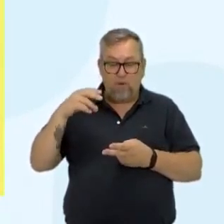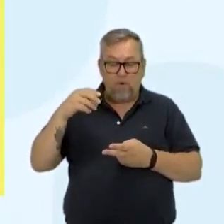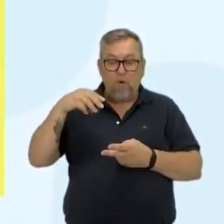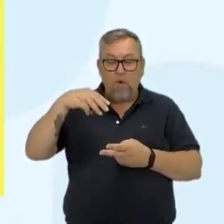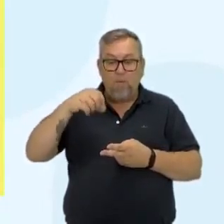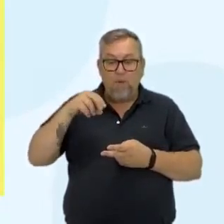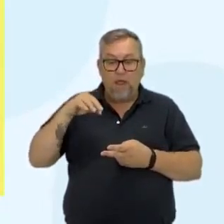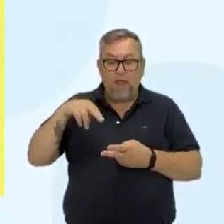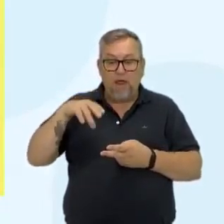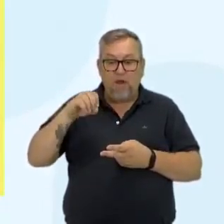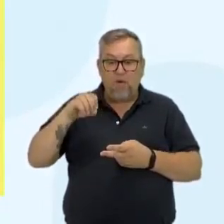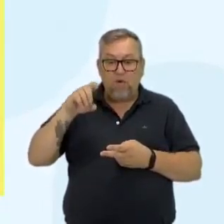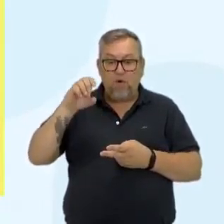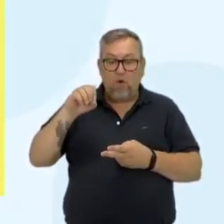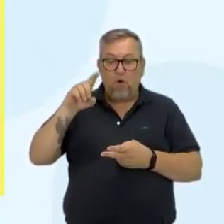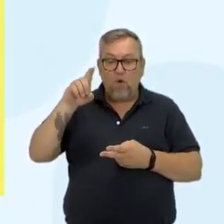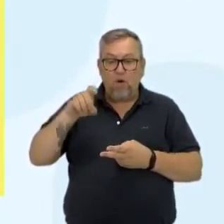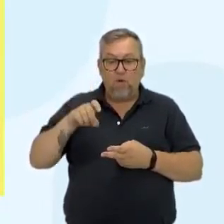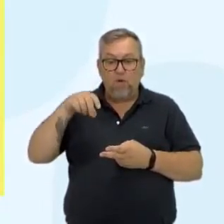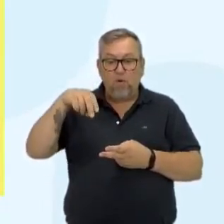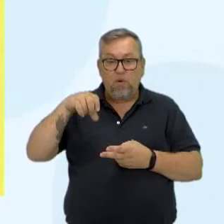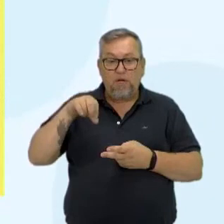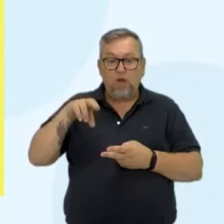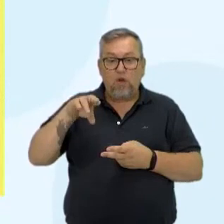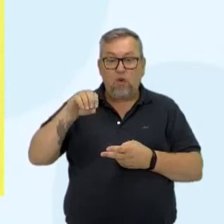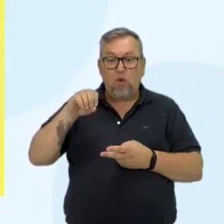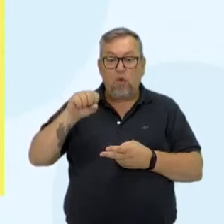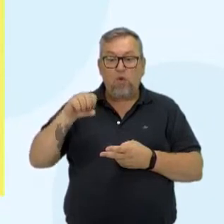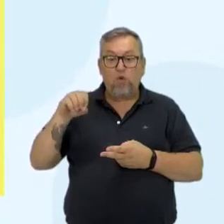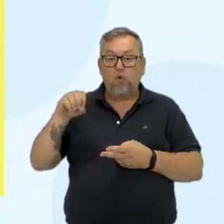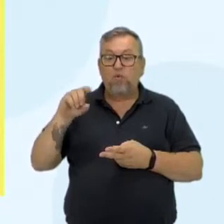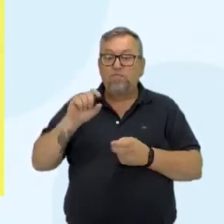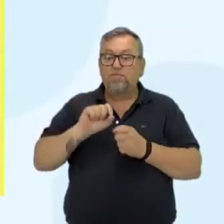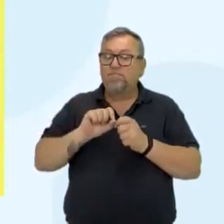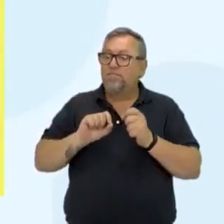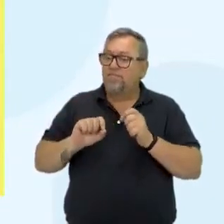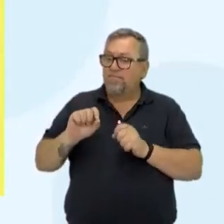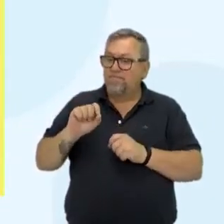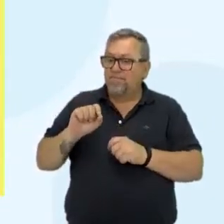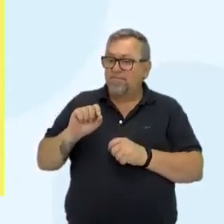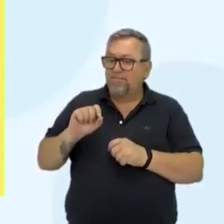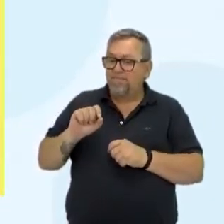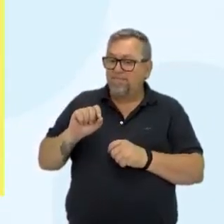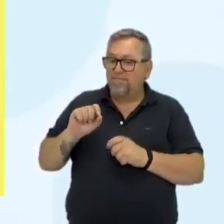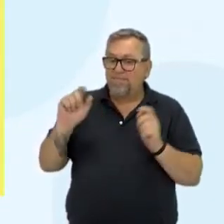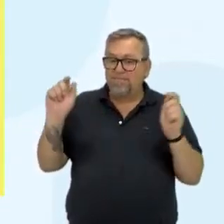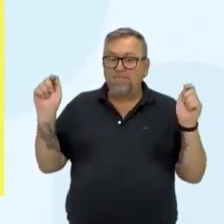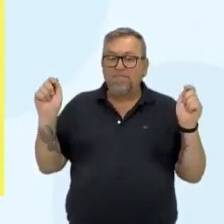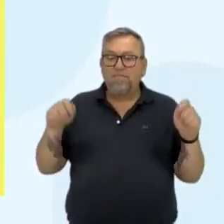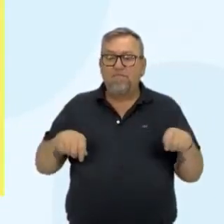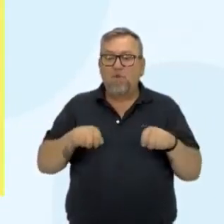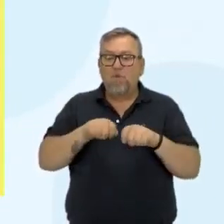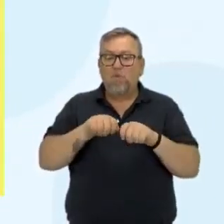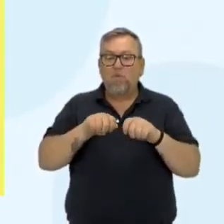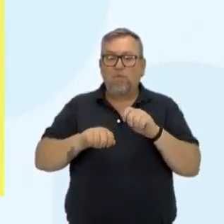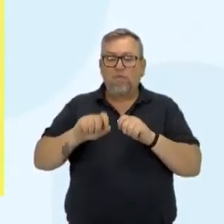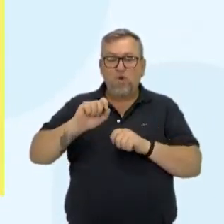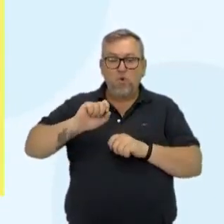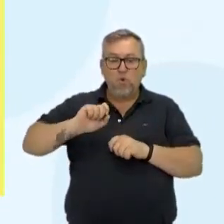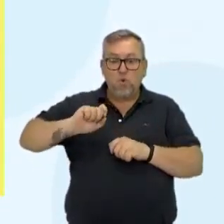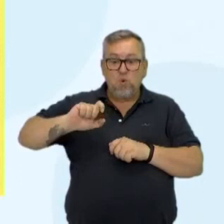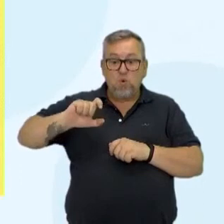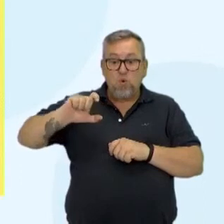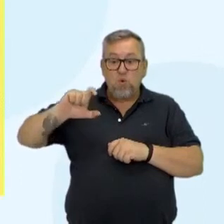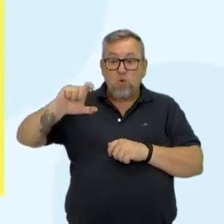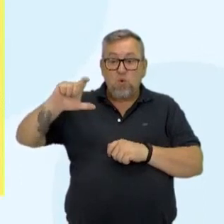metano, e o óxido nitroso. E isso pode fazer o quê? Isso pode aumentar